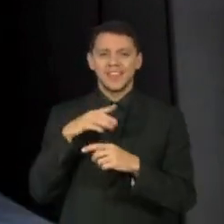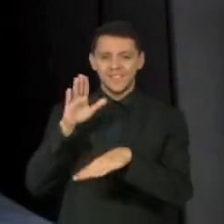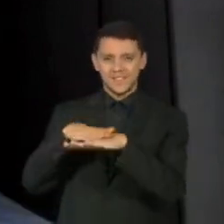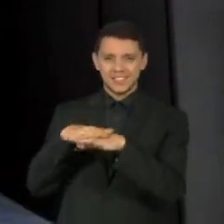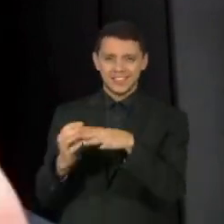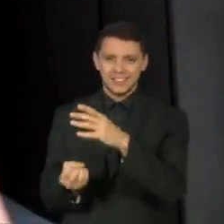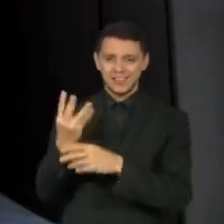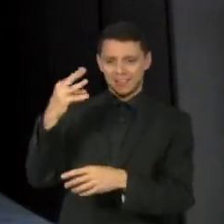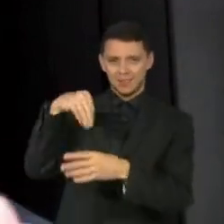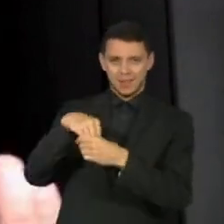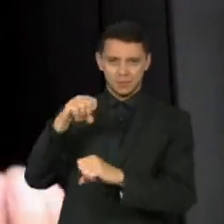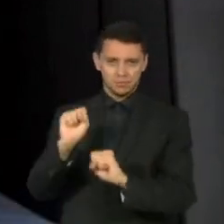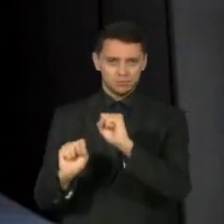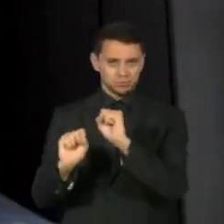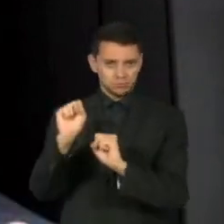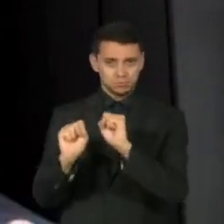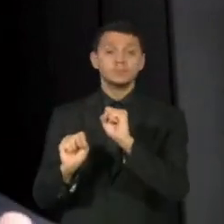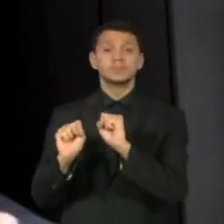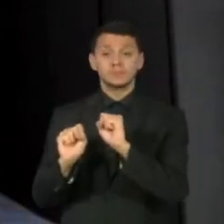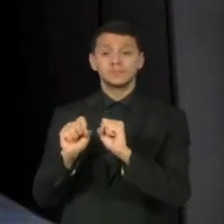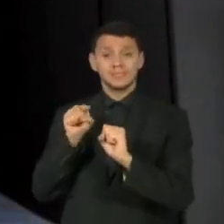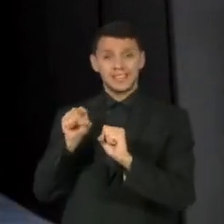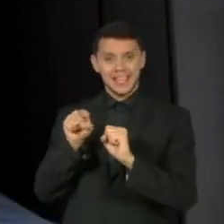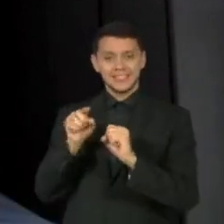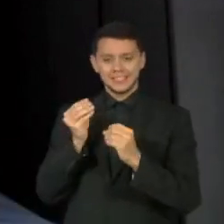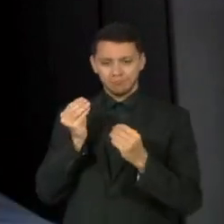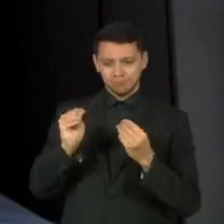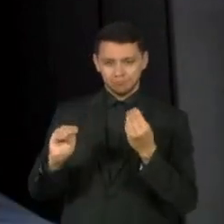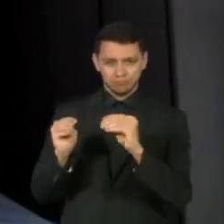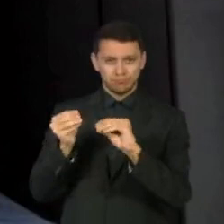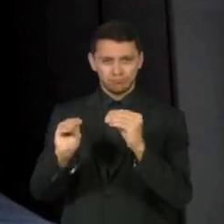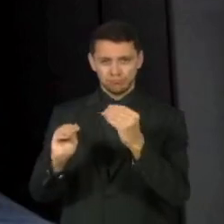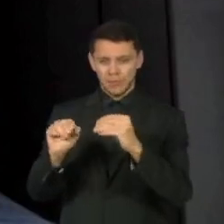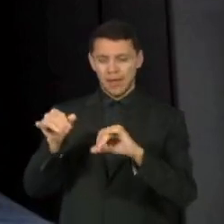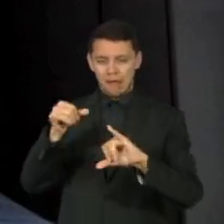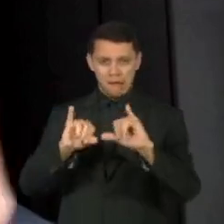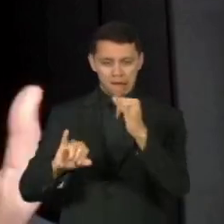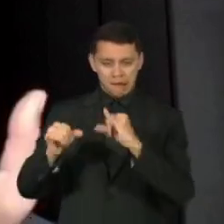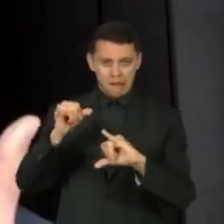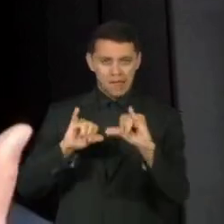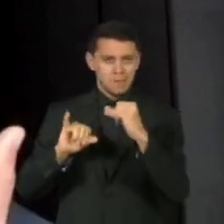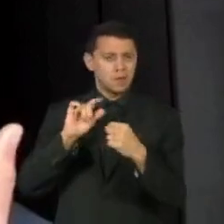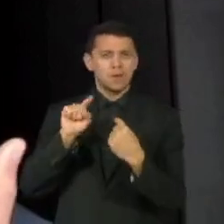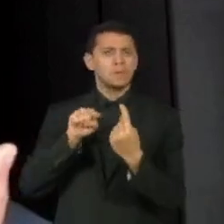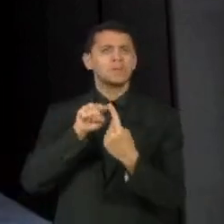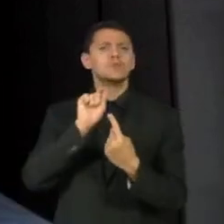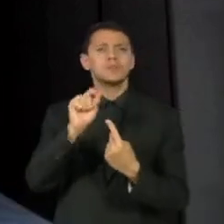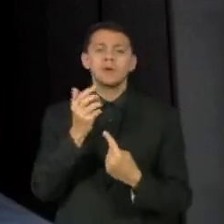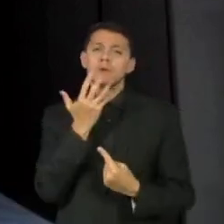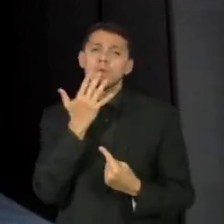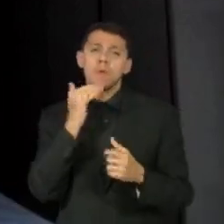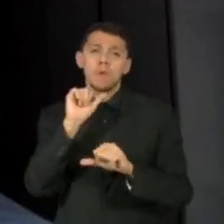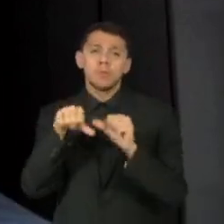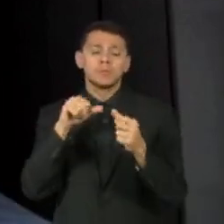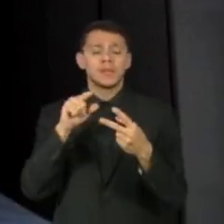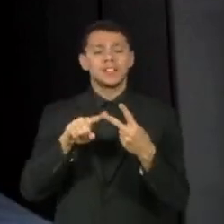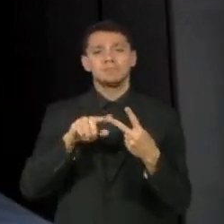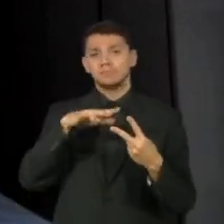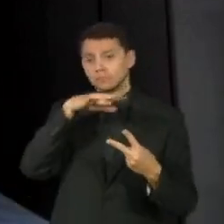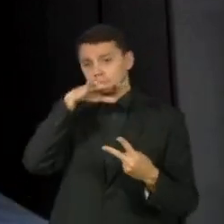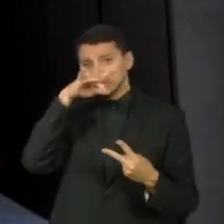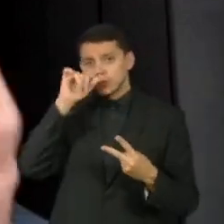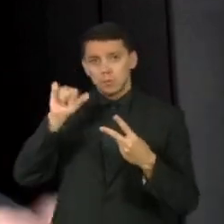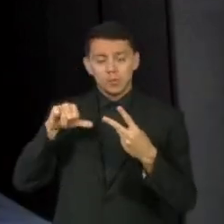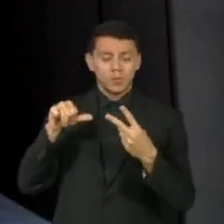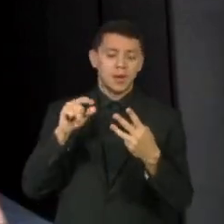E o aditivo cosmético, ele tem a característica de fazer o quê? Mudar a cor, mudar o cheiro,